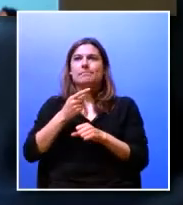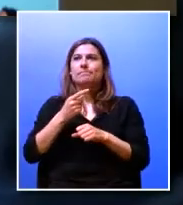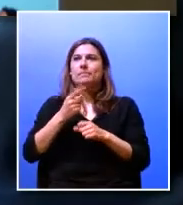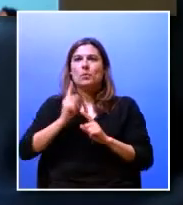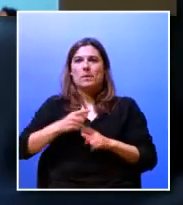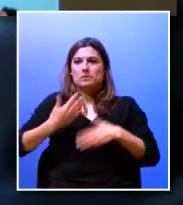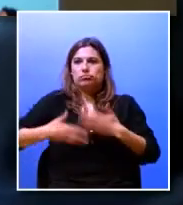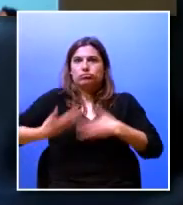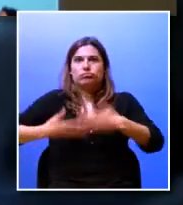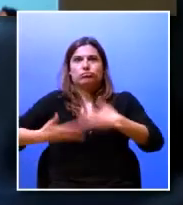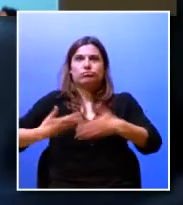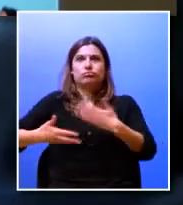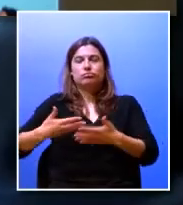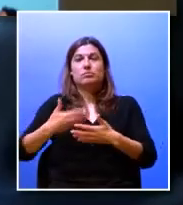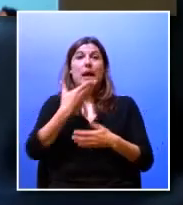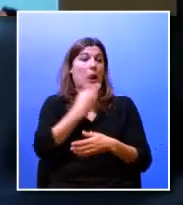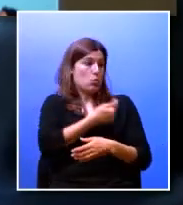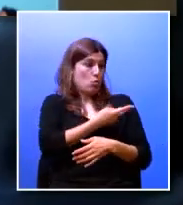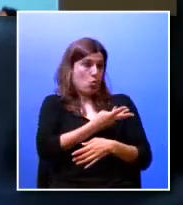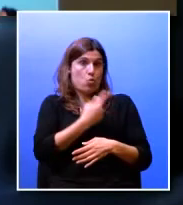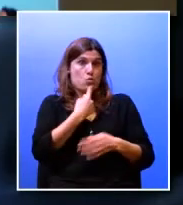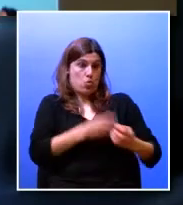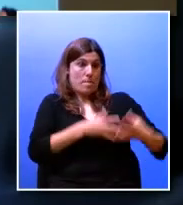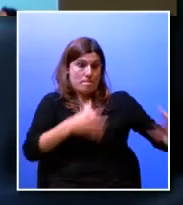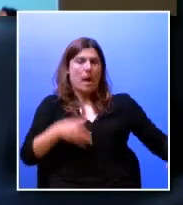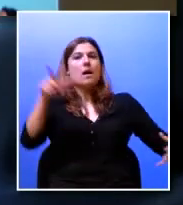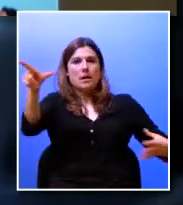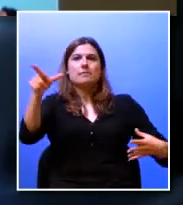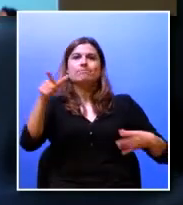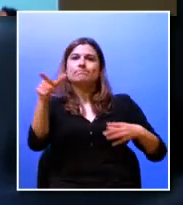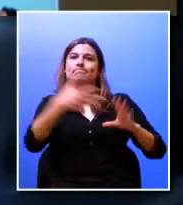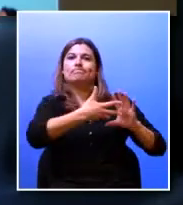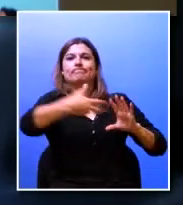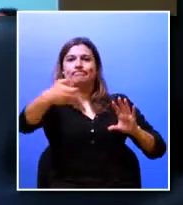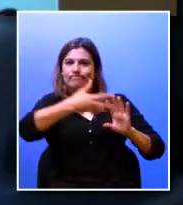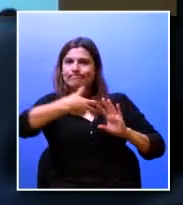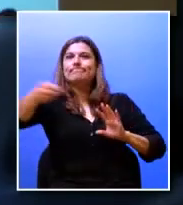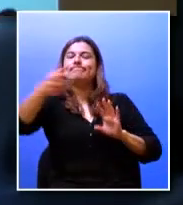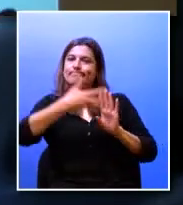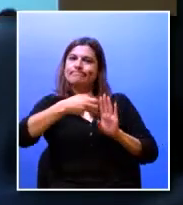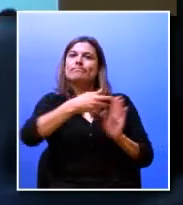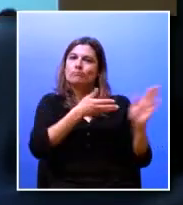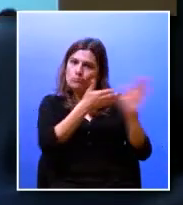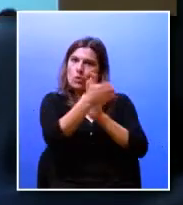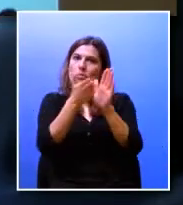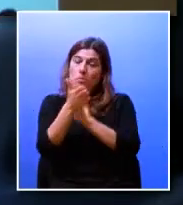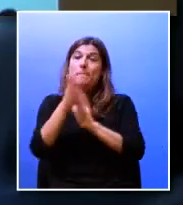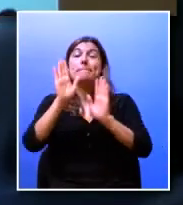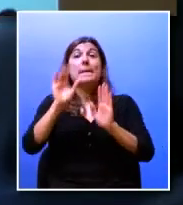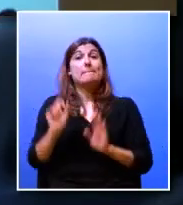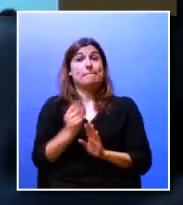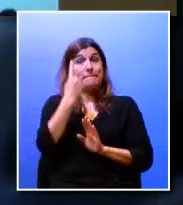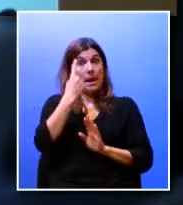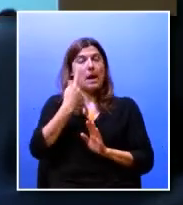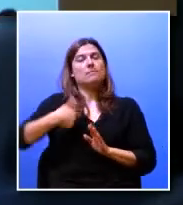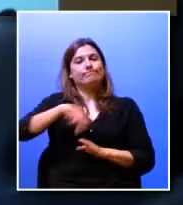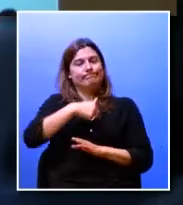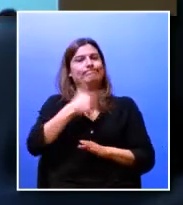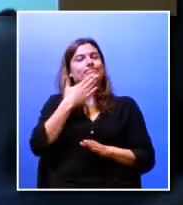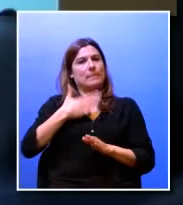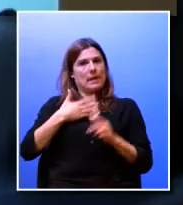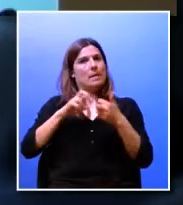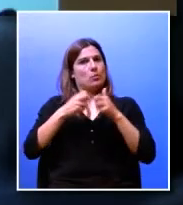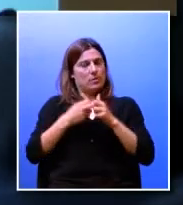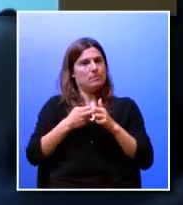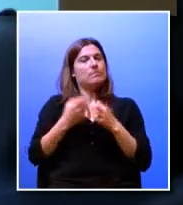alunos nós tivéssemos mais alunos o mercado de trabalho iria absorver mas pela primeira vez começa a ser para nós um problema que nós